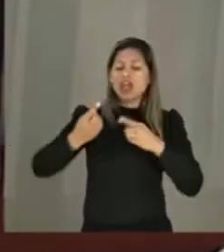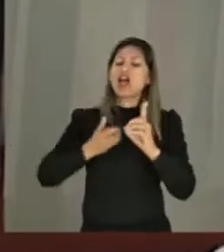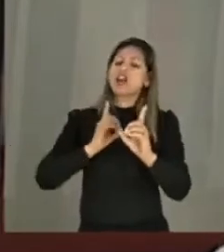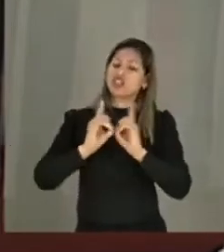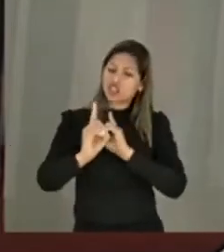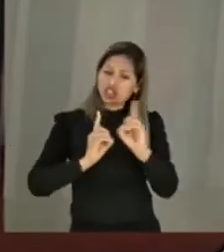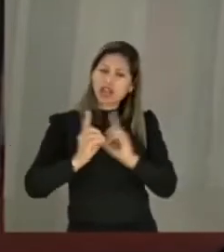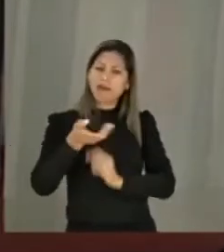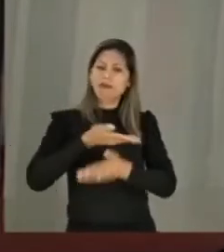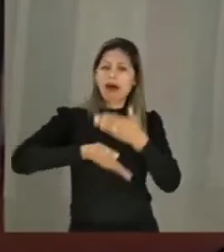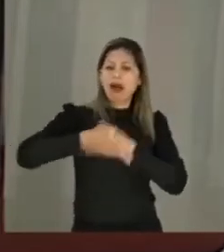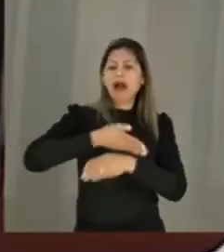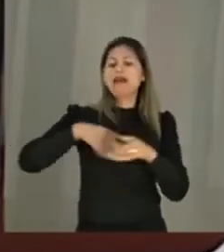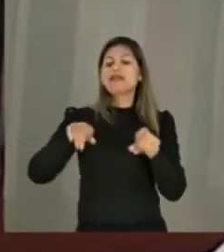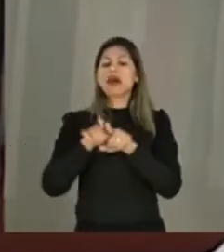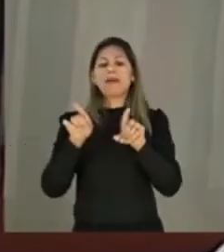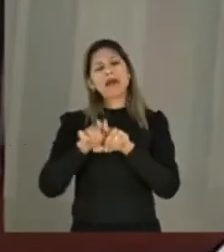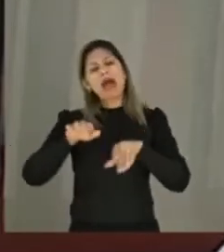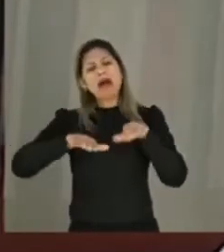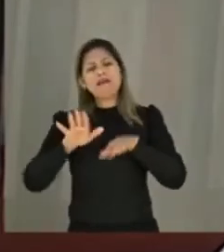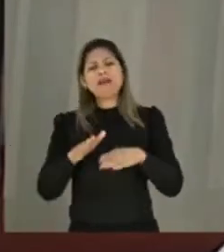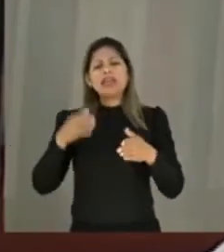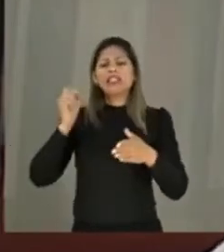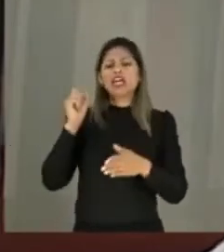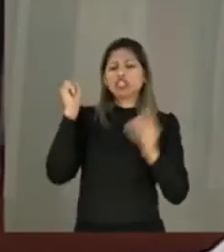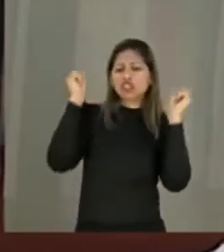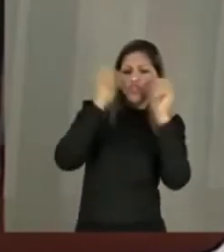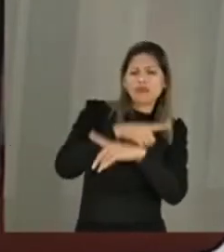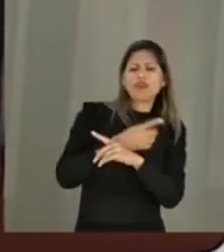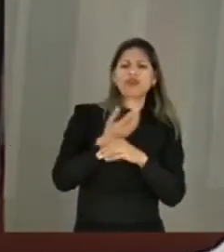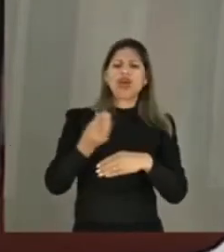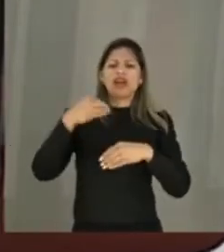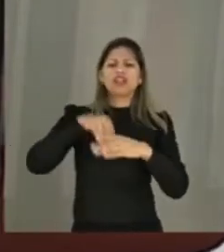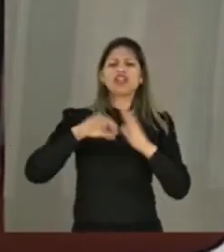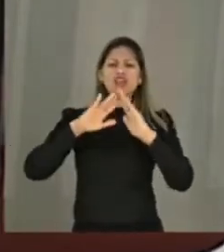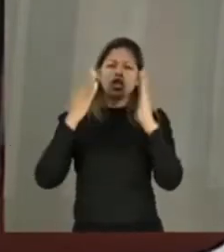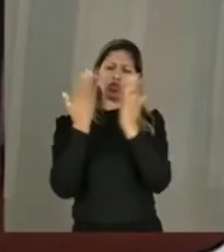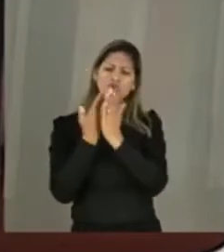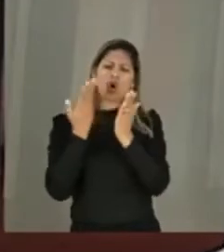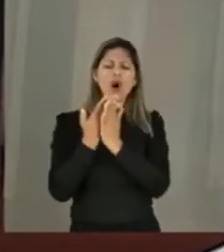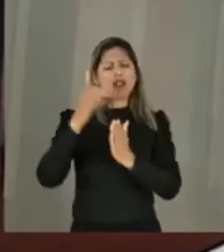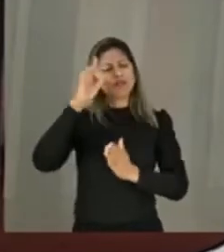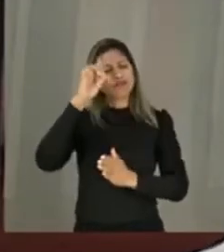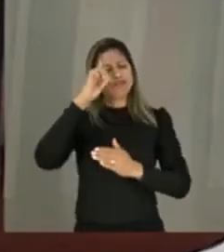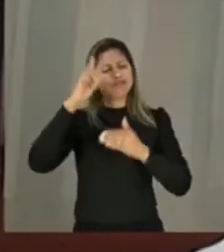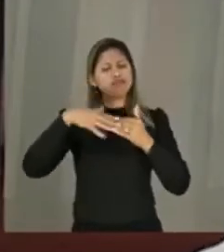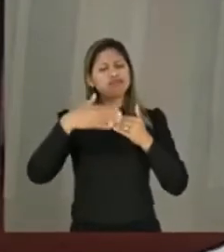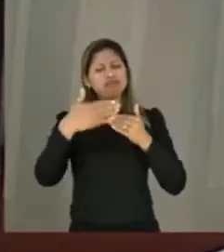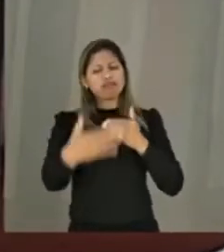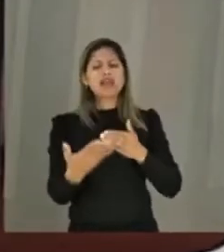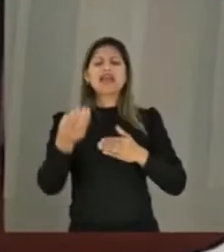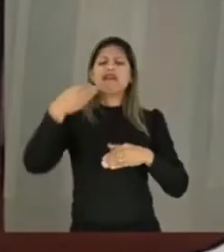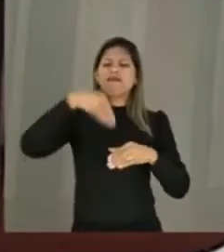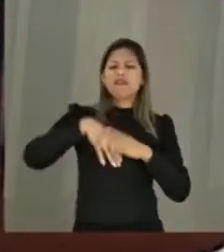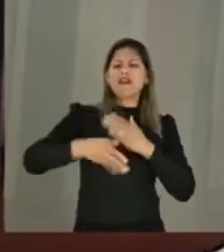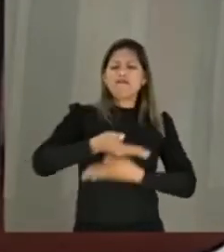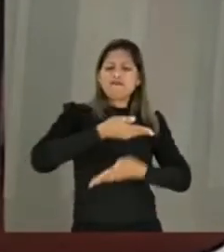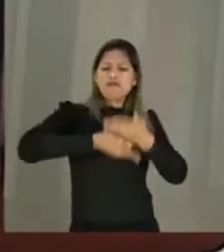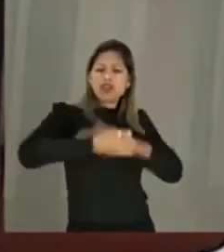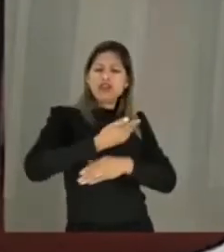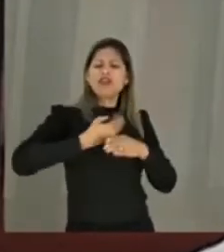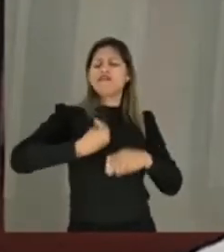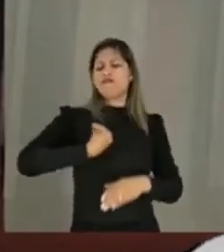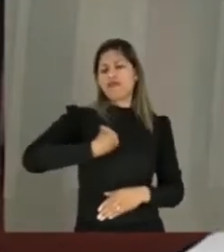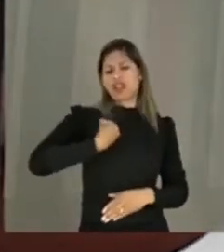às demandas sociais que afetam as escolas, com as quais lidam todos os dias, estão nas escolas, circulam nas escolas e